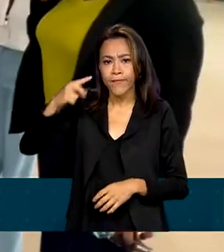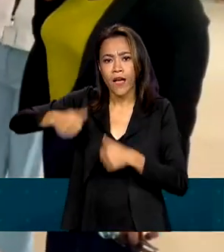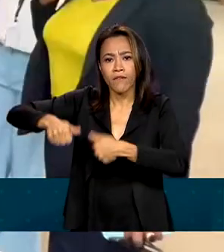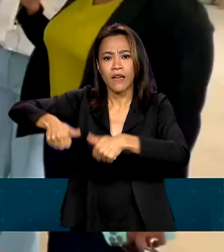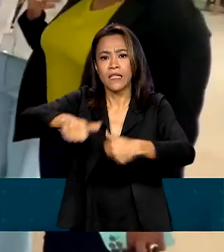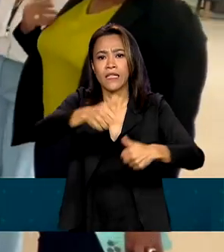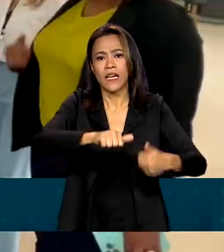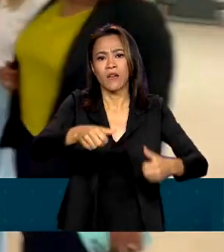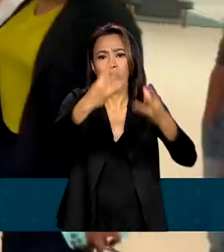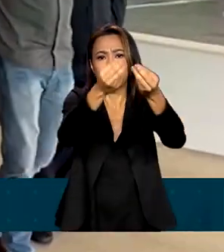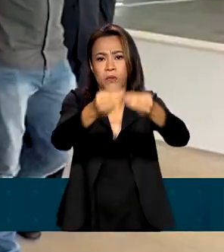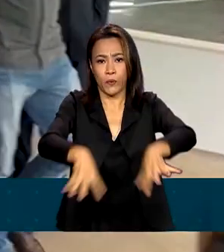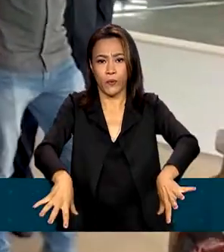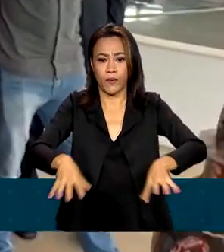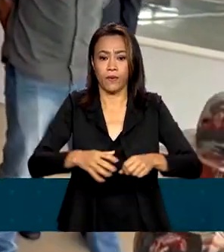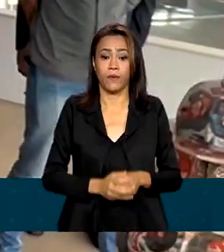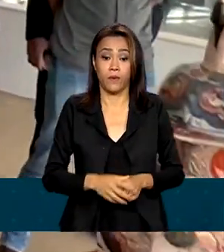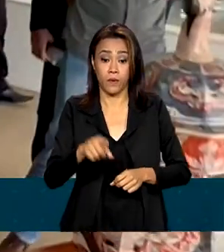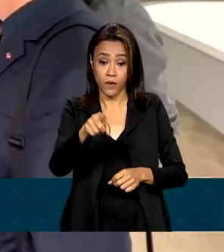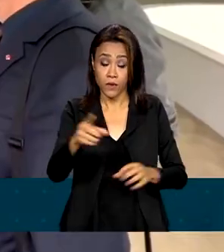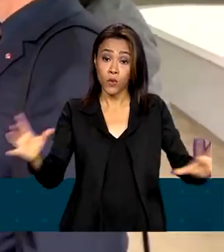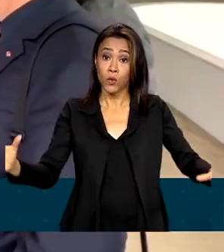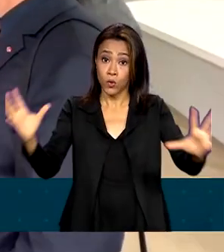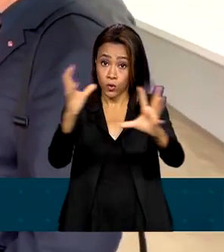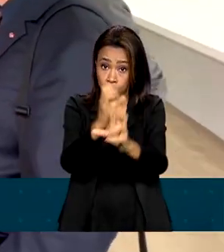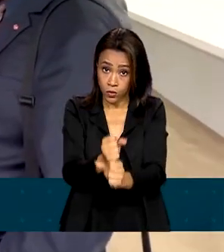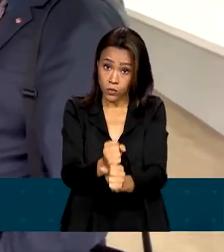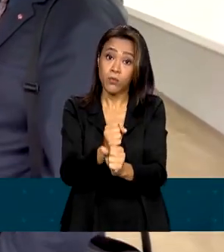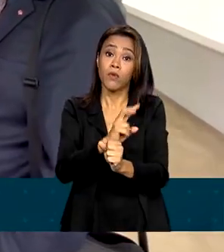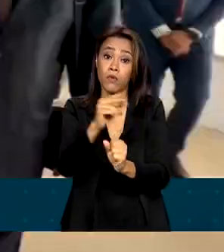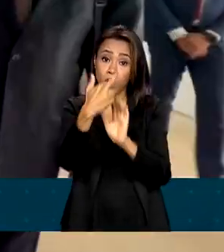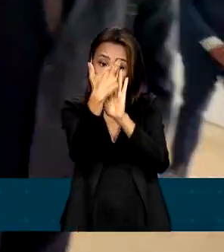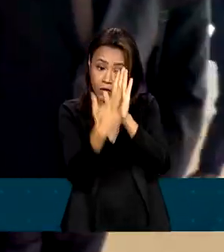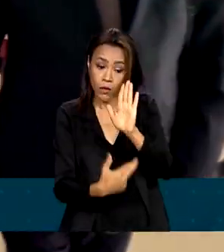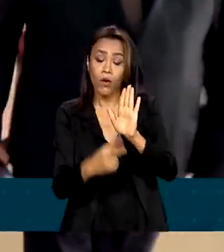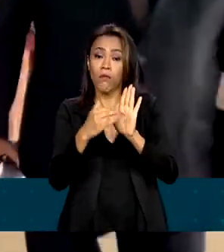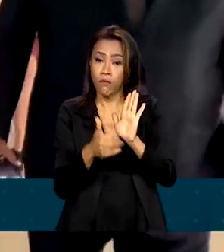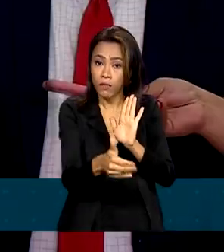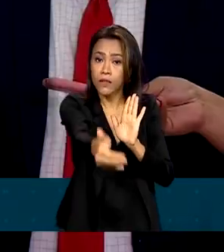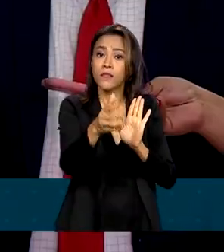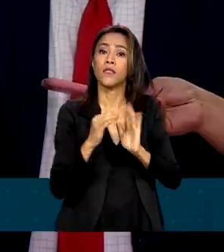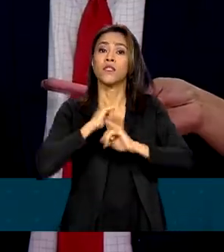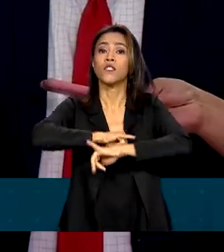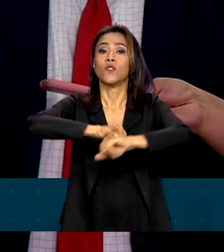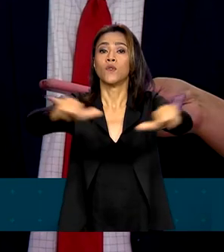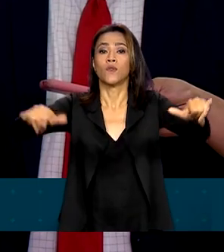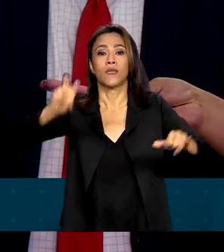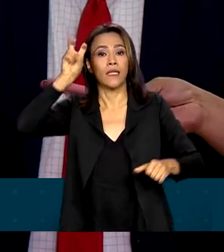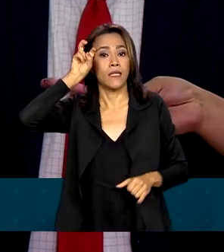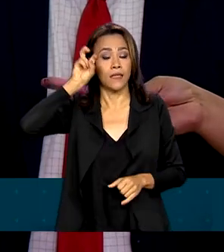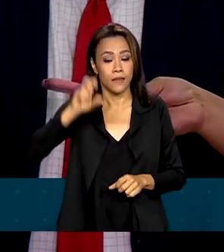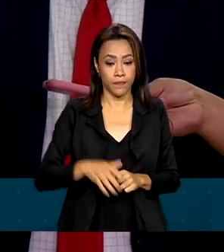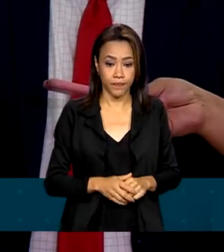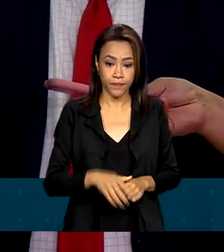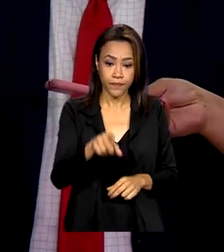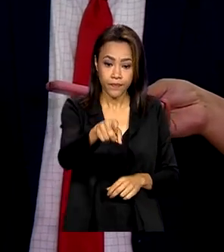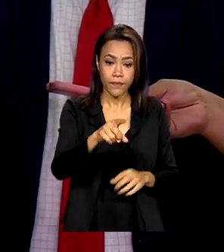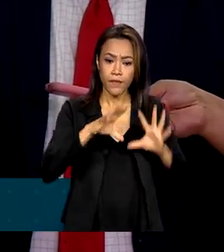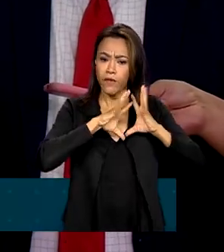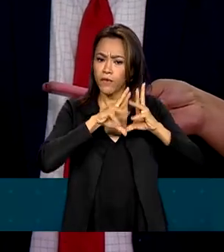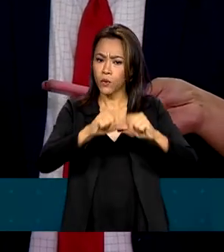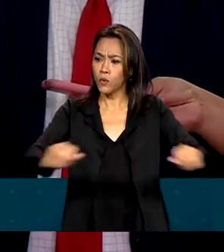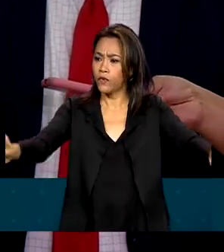perdas. O laudo final das vistorias será divulgado nesta quinta-feira. Estava tudo fechado por causa da perícia